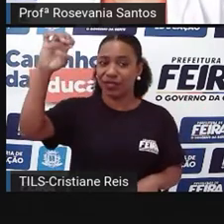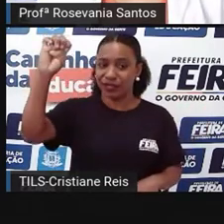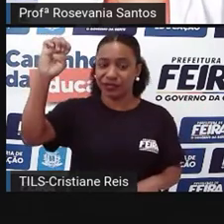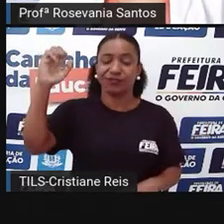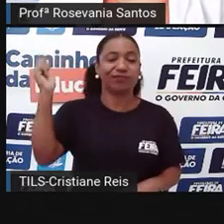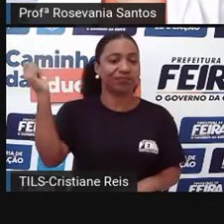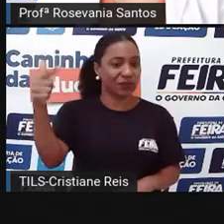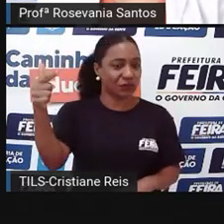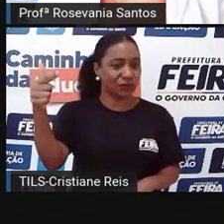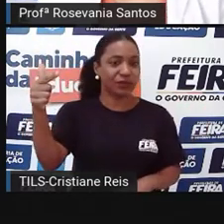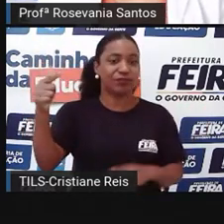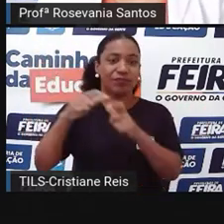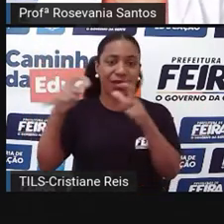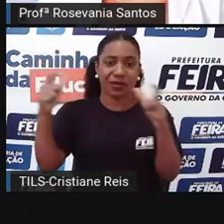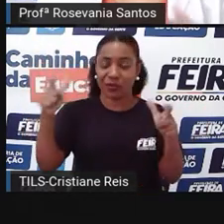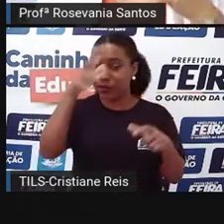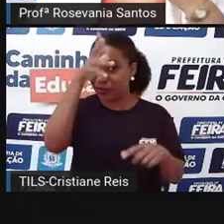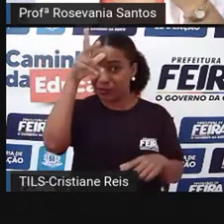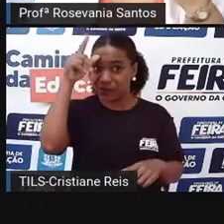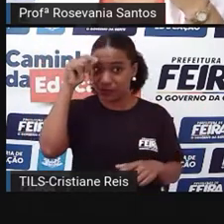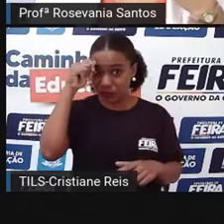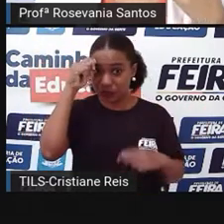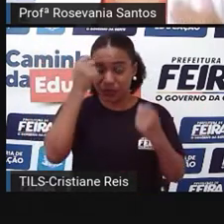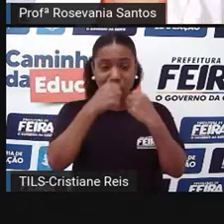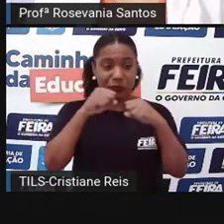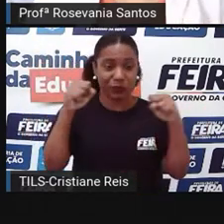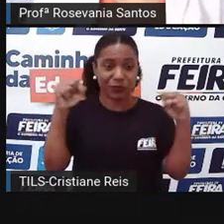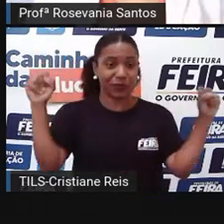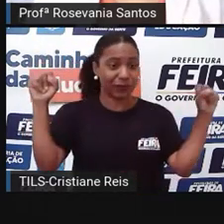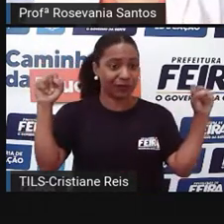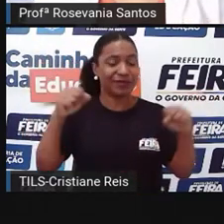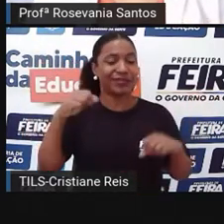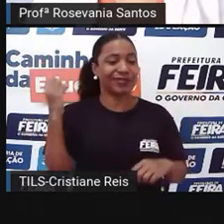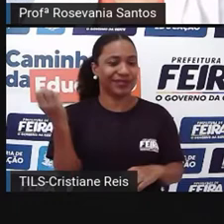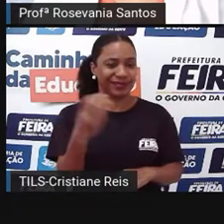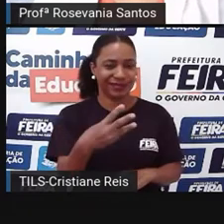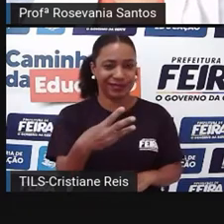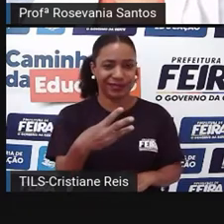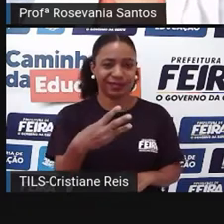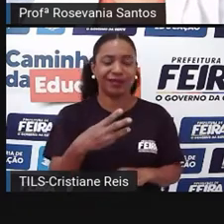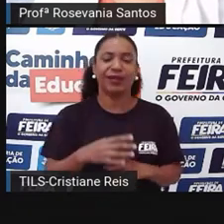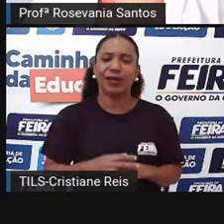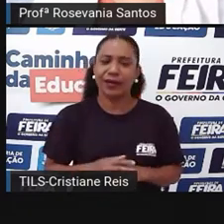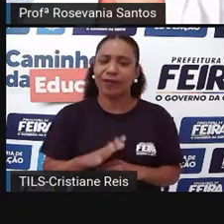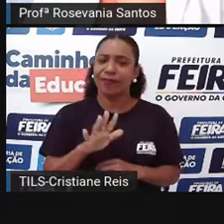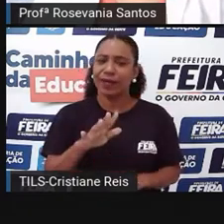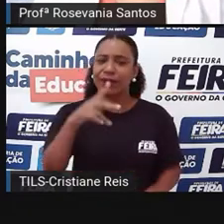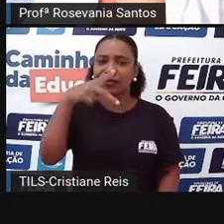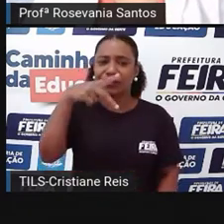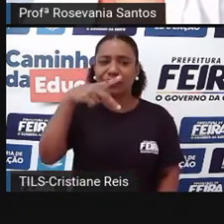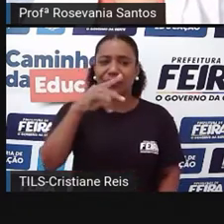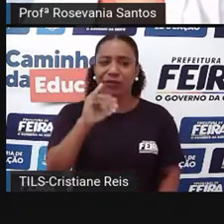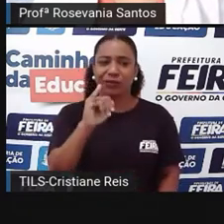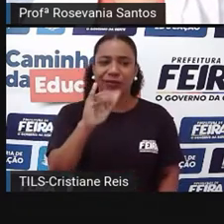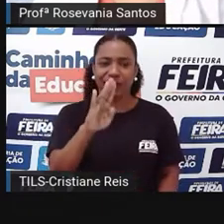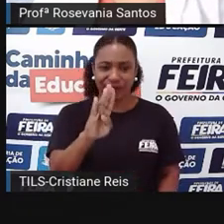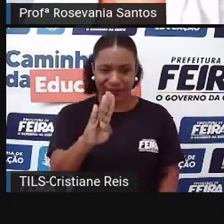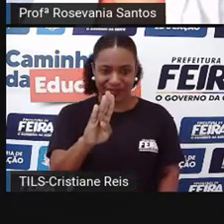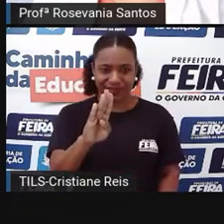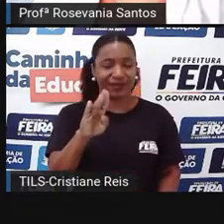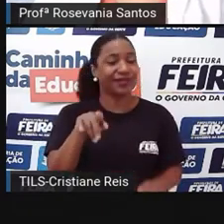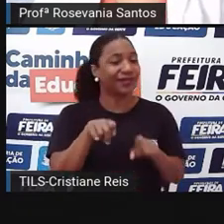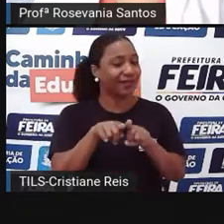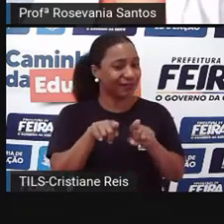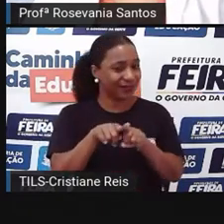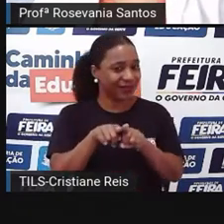segunda e a região da Amazônia como a terceira, né. E o PIB, que é o produto interno bruto, a gente também tem como a